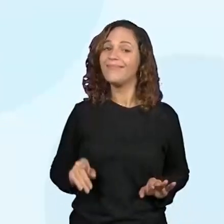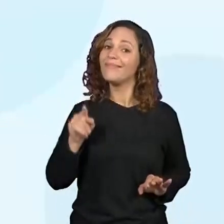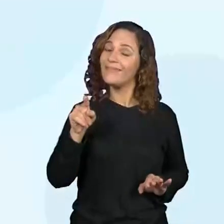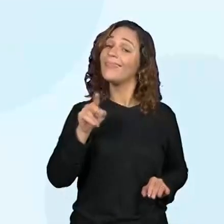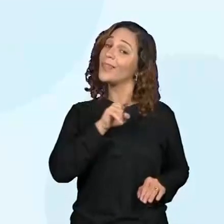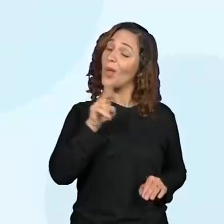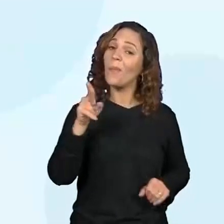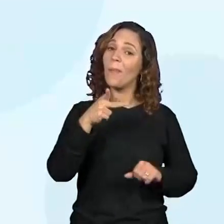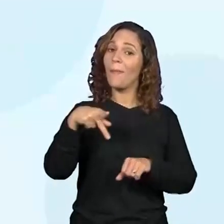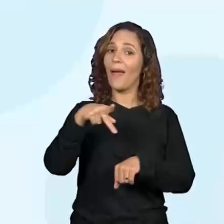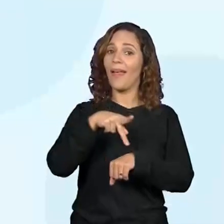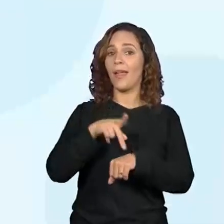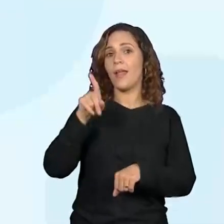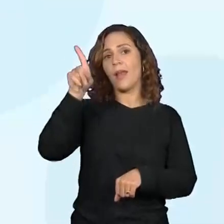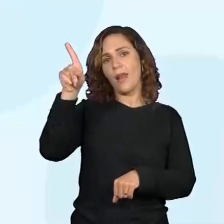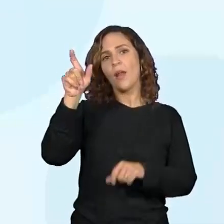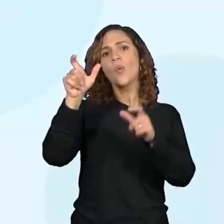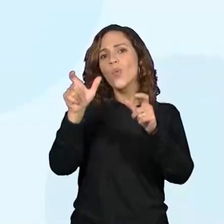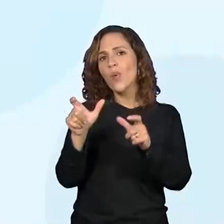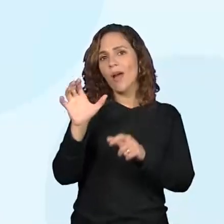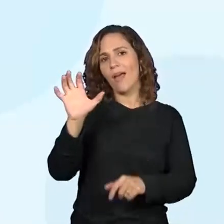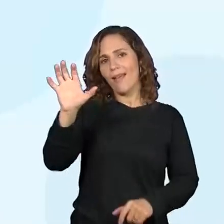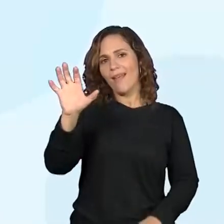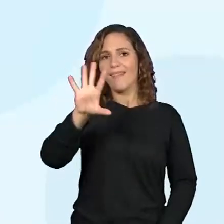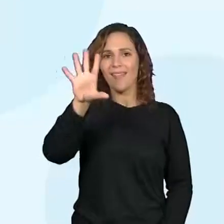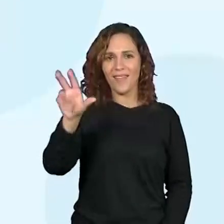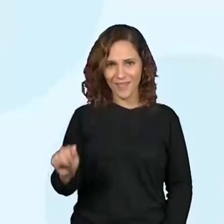de um país do continente africano.